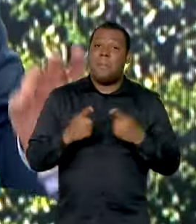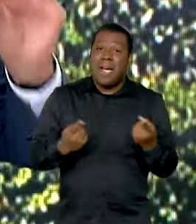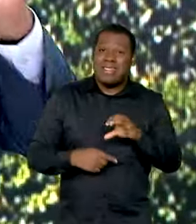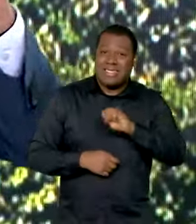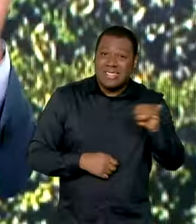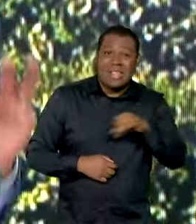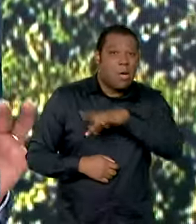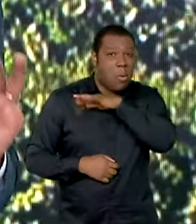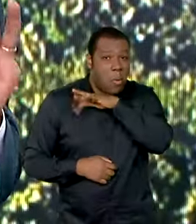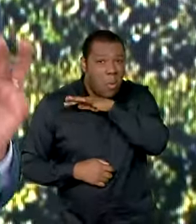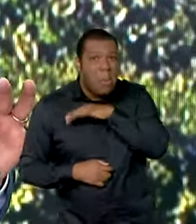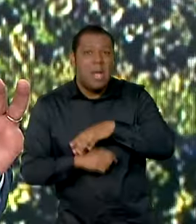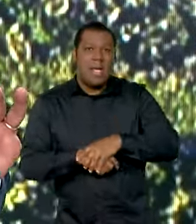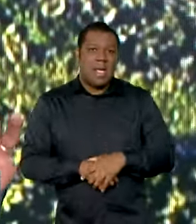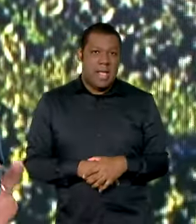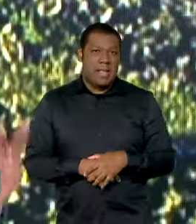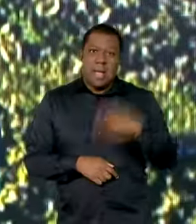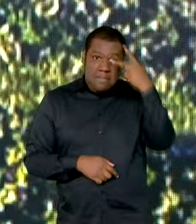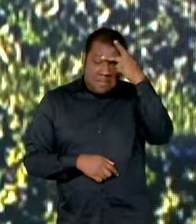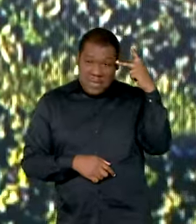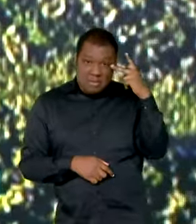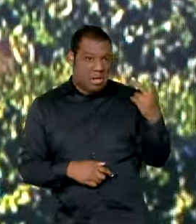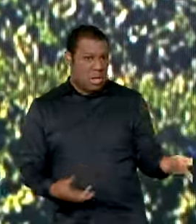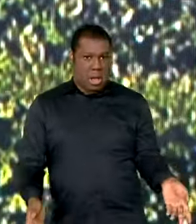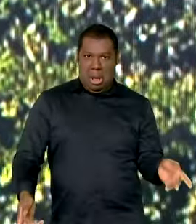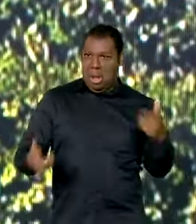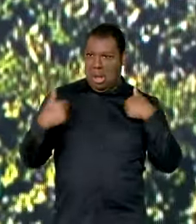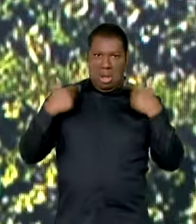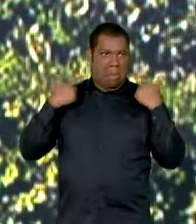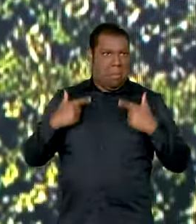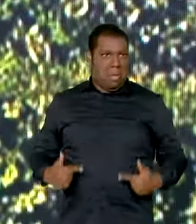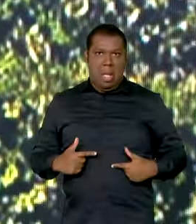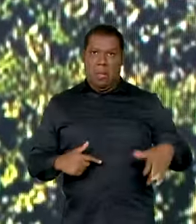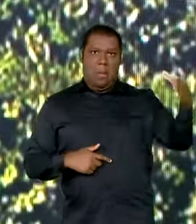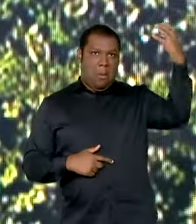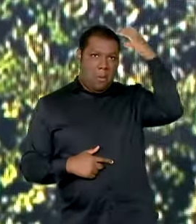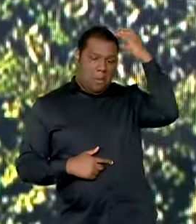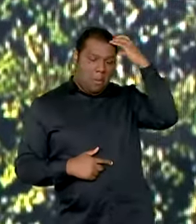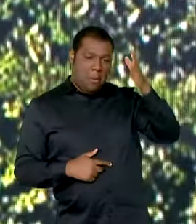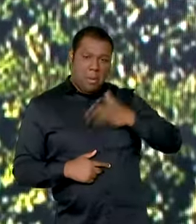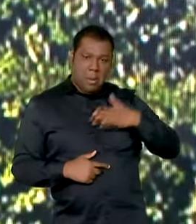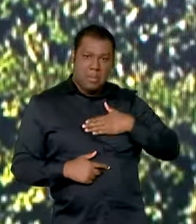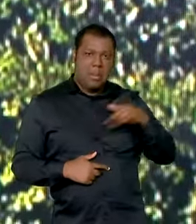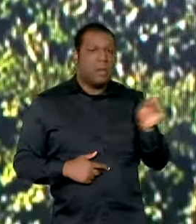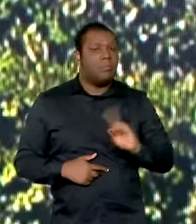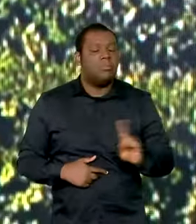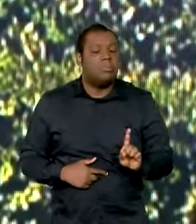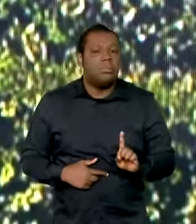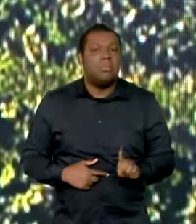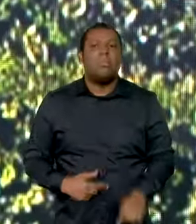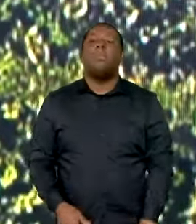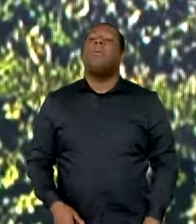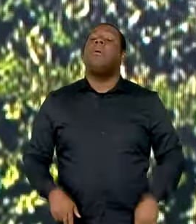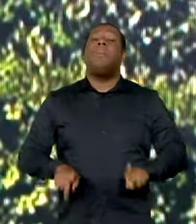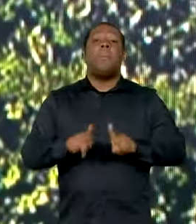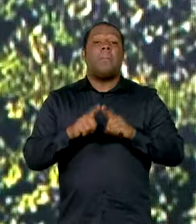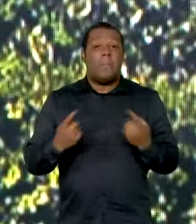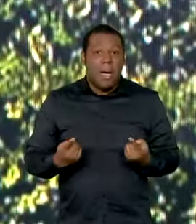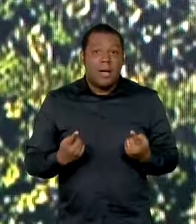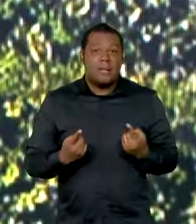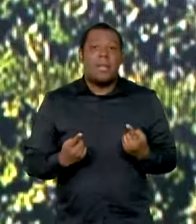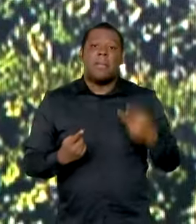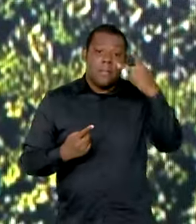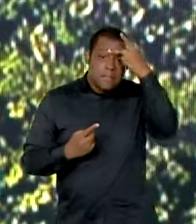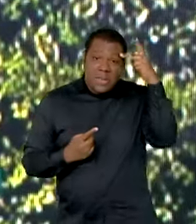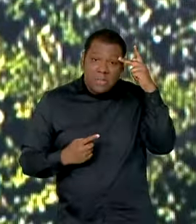assunto. Nós temos um compromisso assumido por conta e risco nosso de que até 2030 a